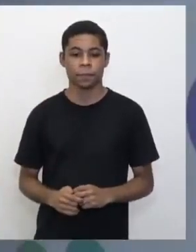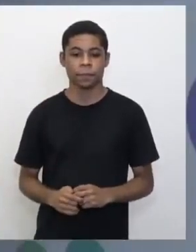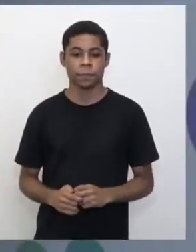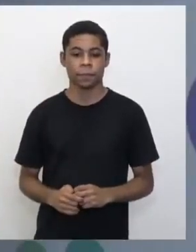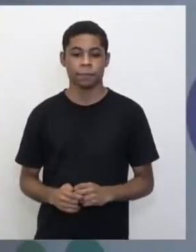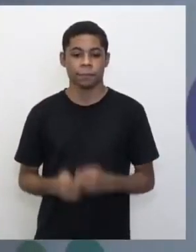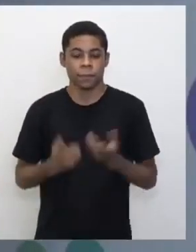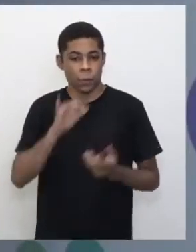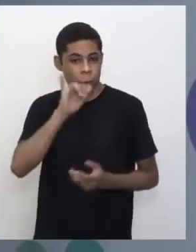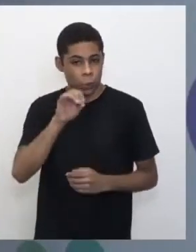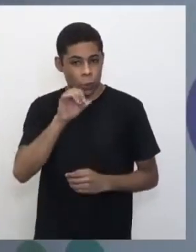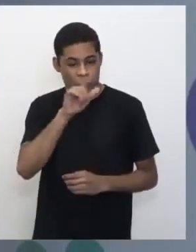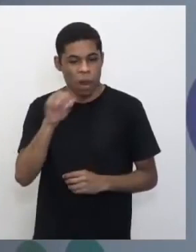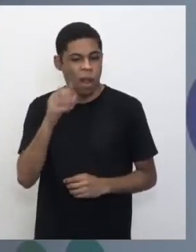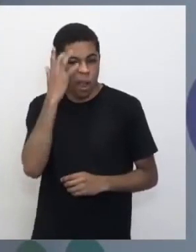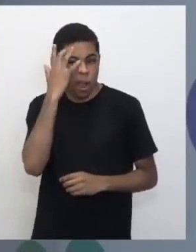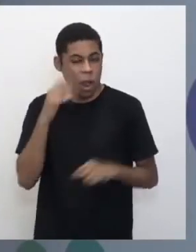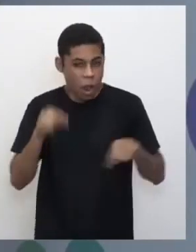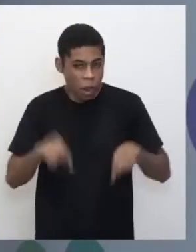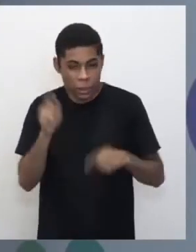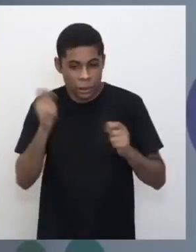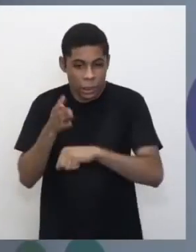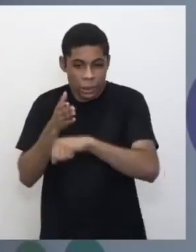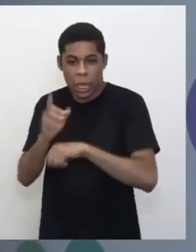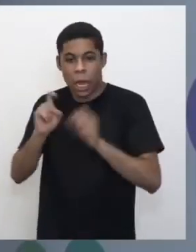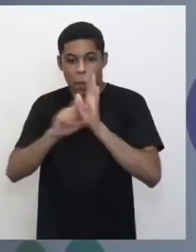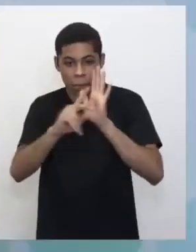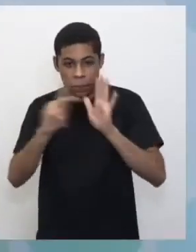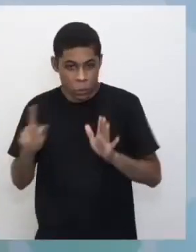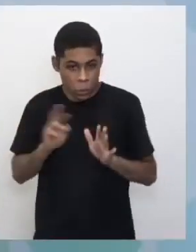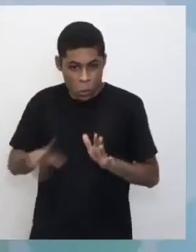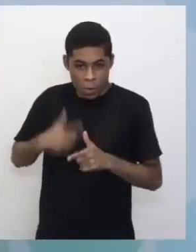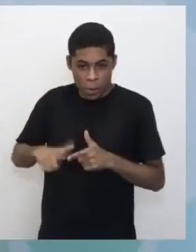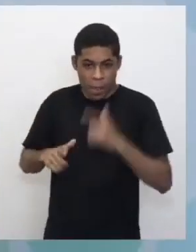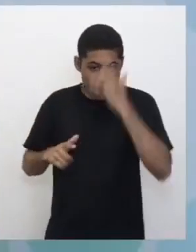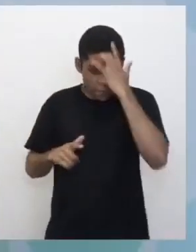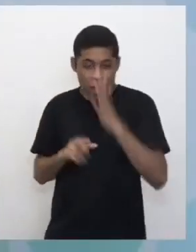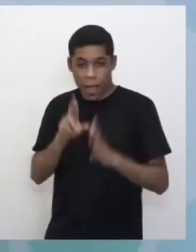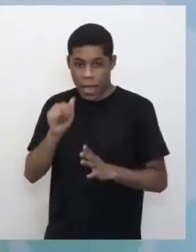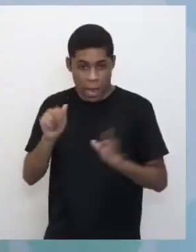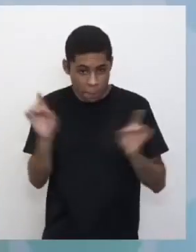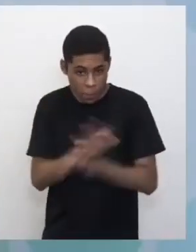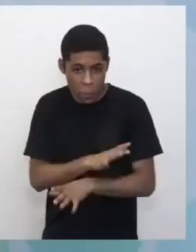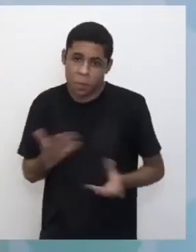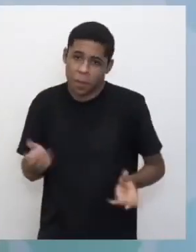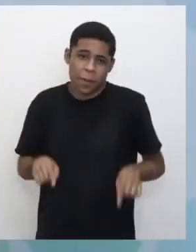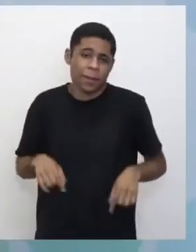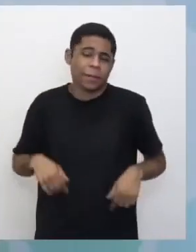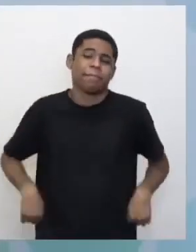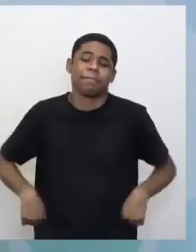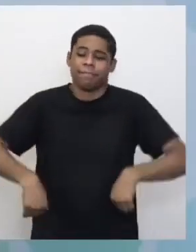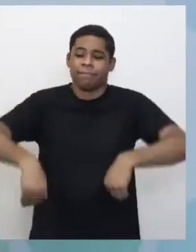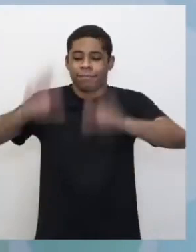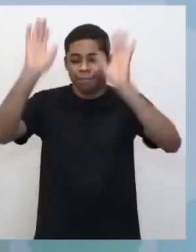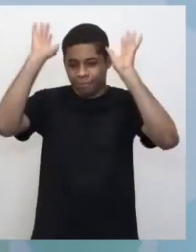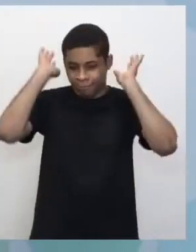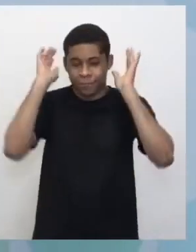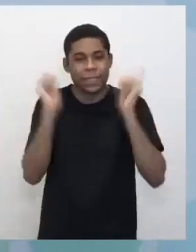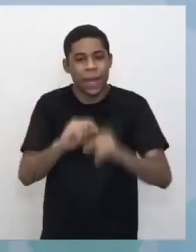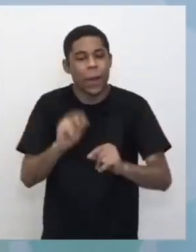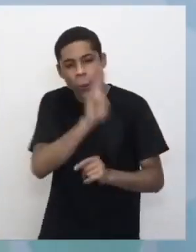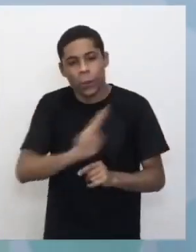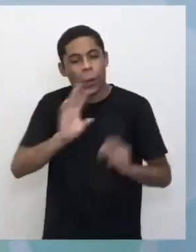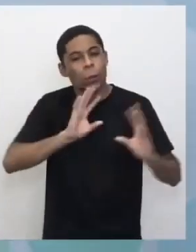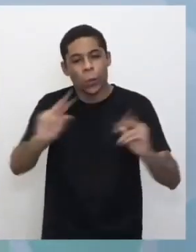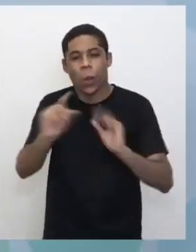Então, João, acho que agora, entrar no aplicativo já não é mais problema. Foi, né? O aplicativo está ali. A R.A. está aí, agora é só se divertir lá e usar todas as funcionalidades